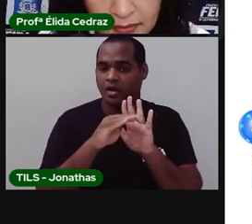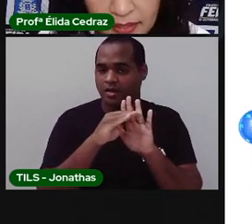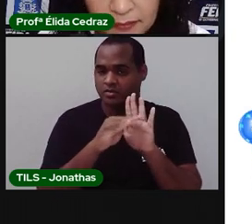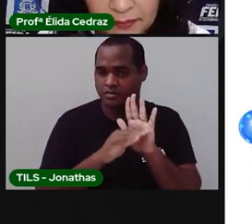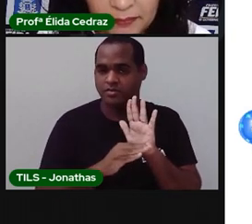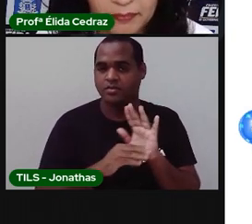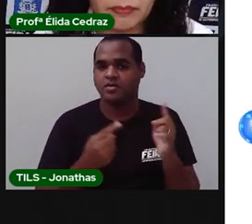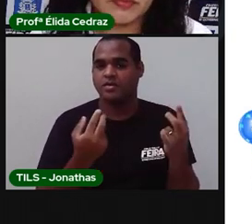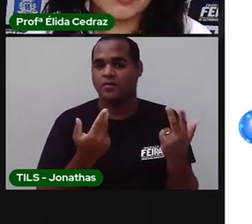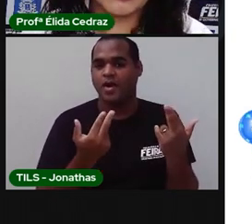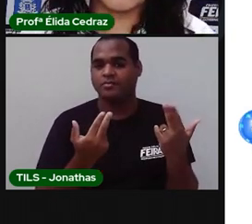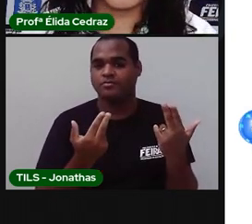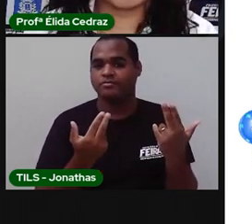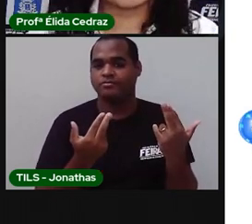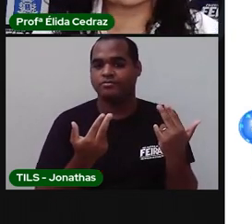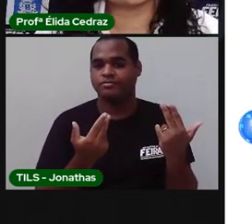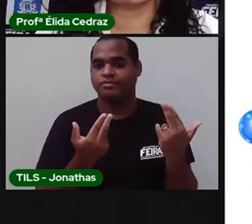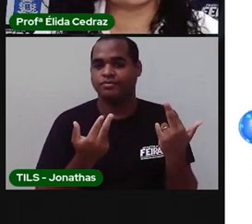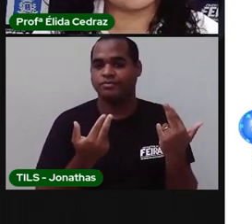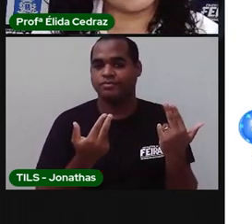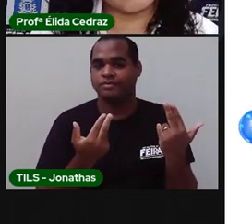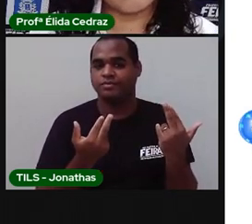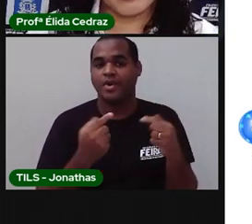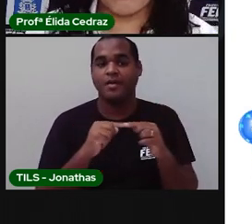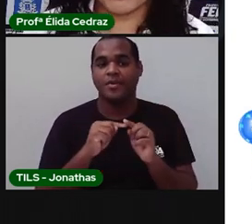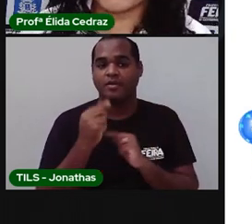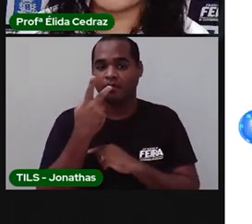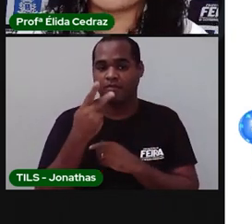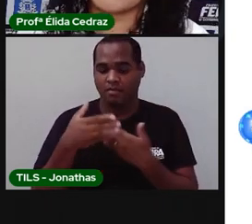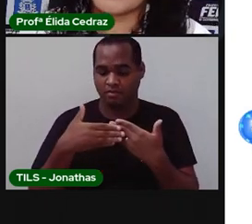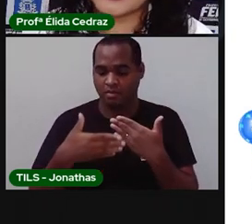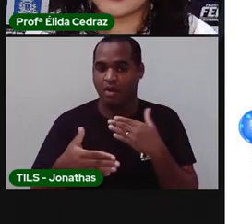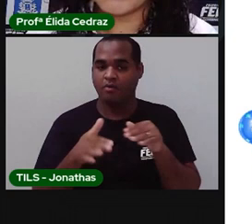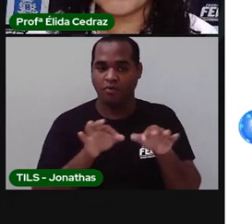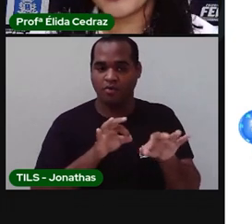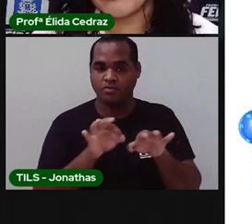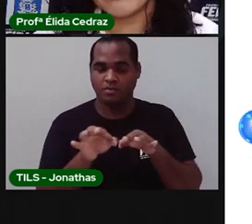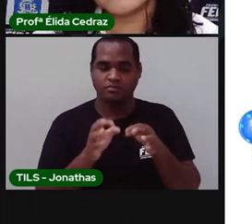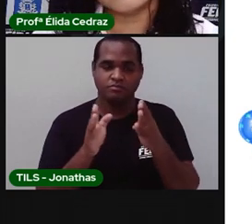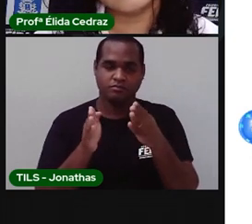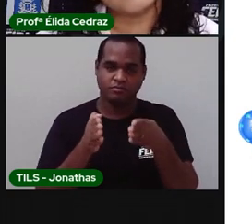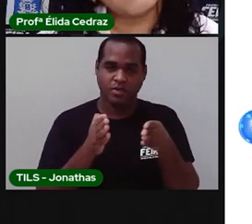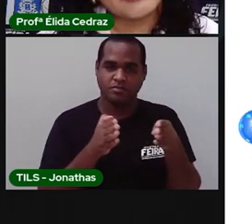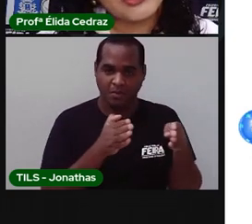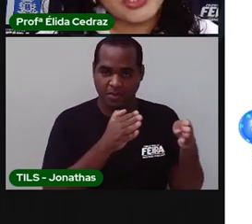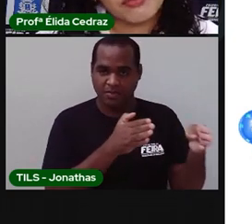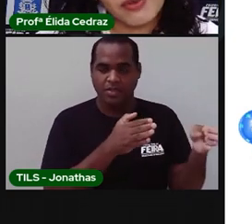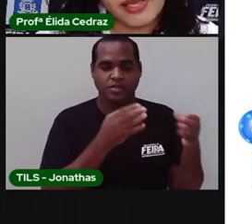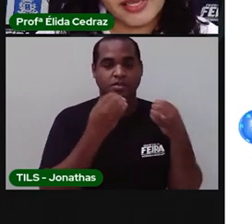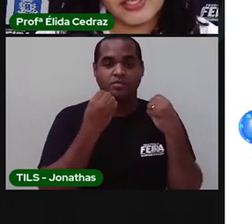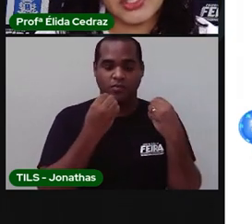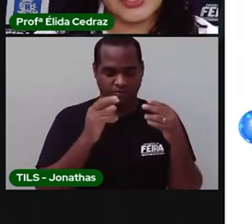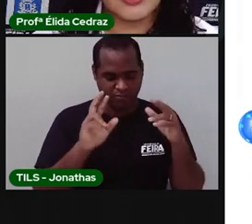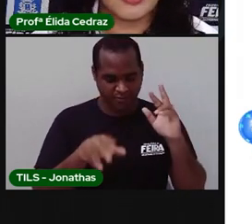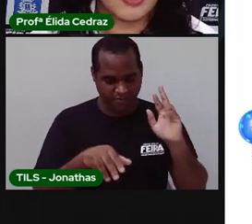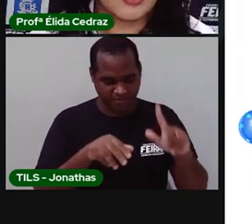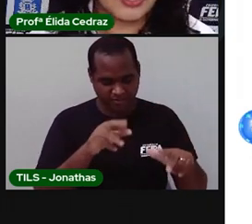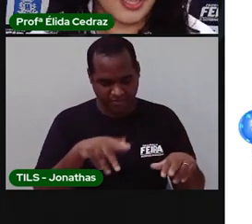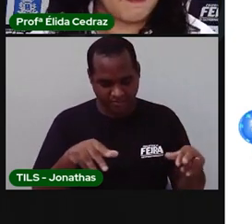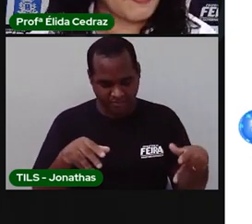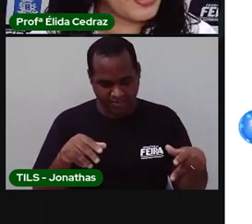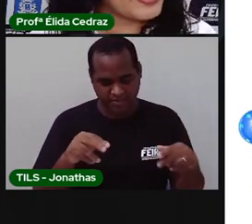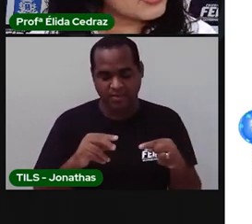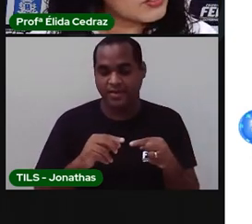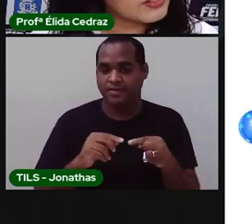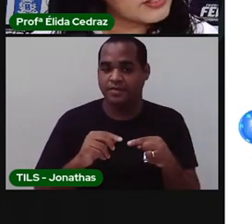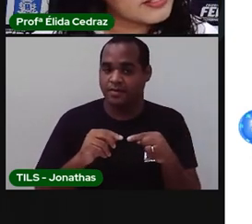mesma. Mas ela segue uma organização, uma ordem diferente. Ela